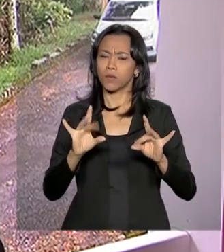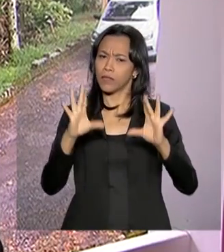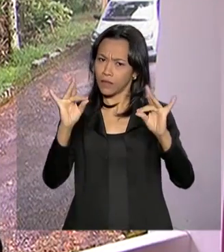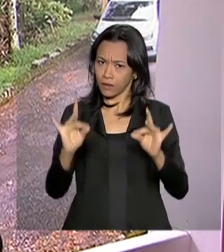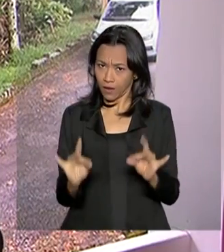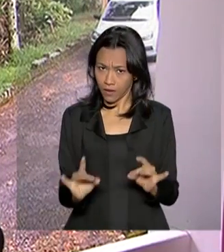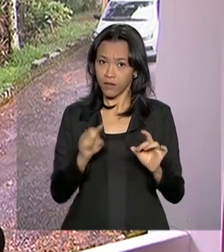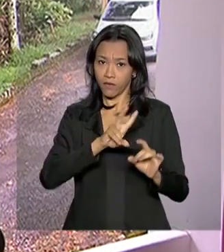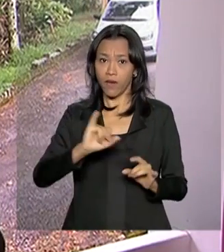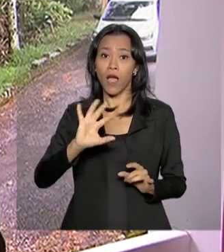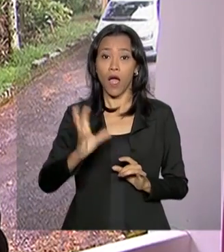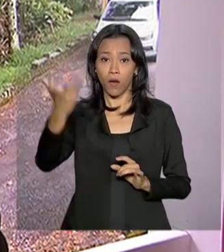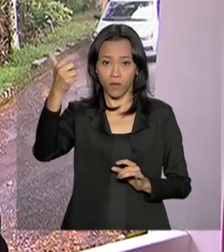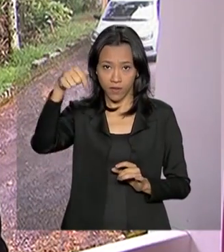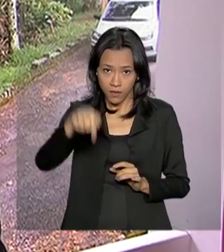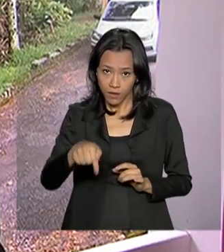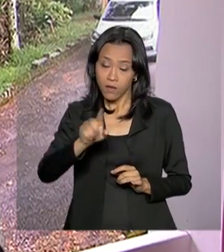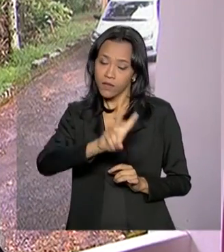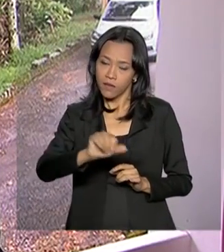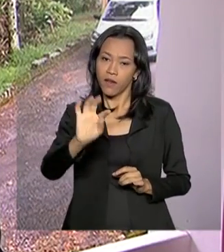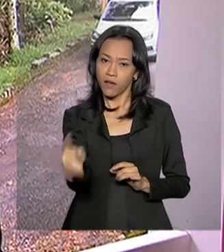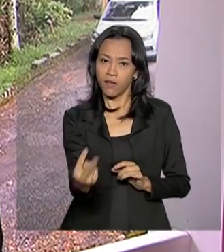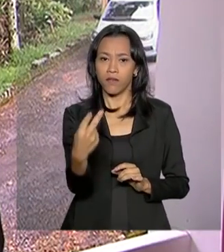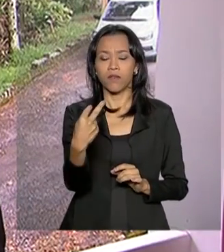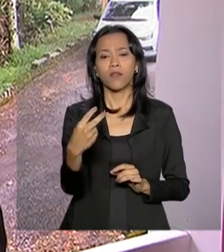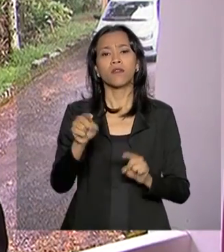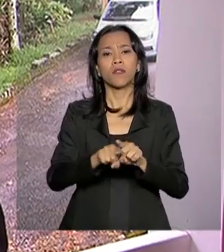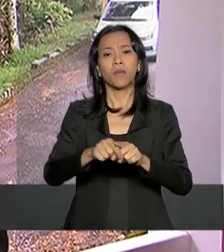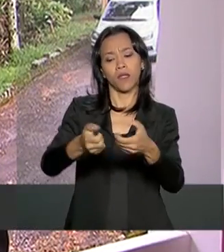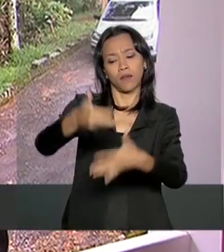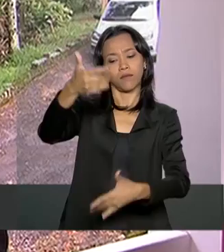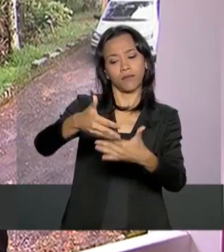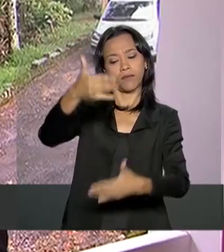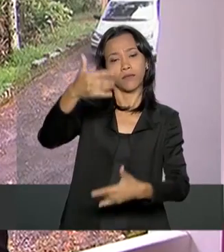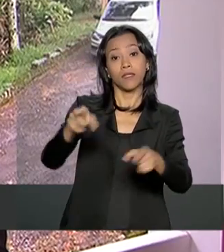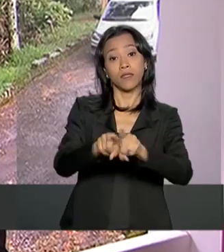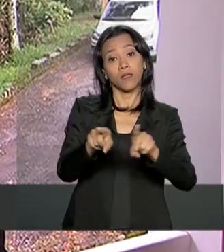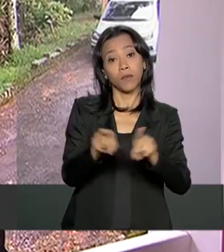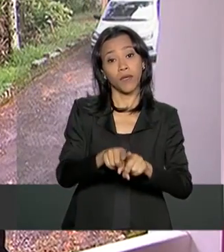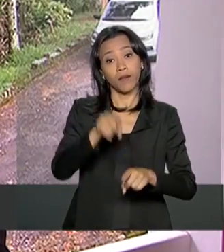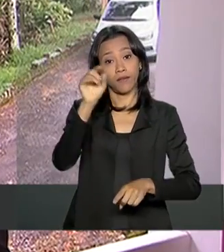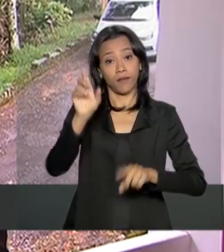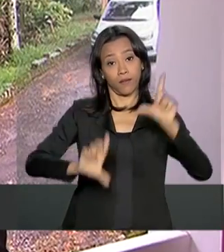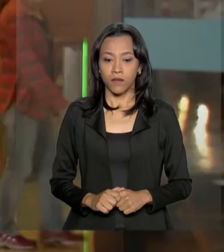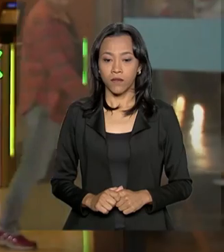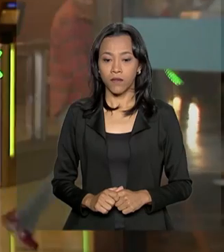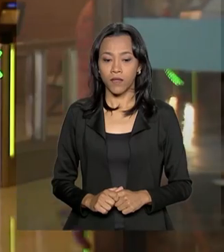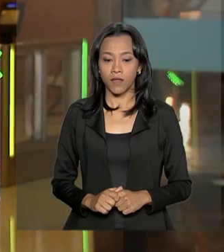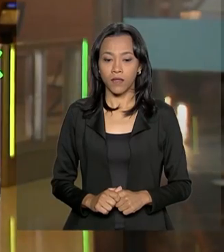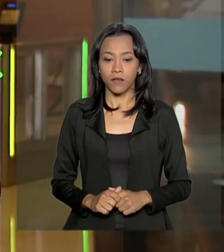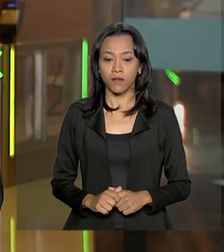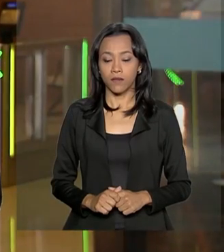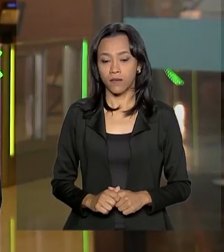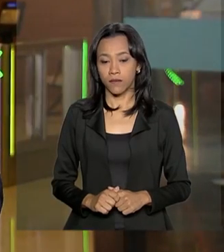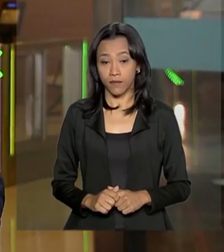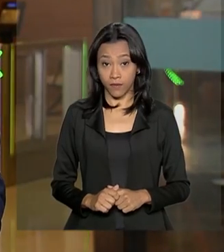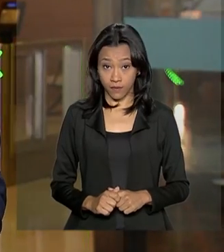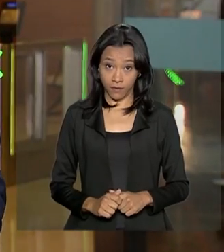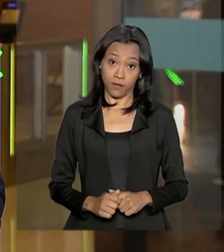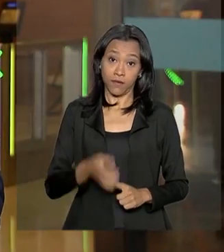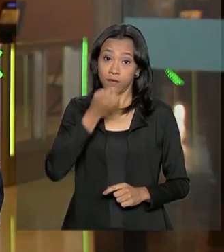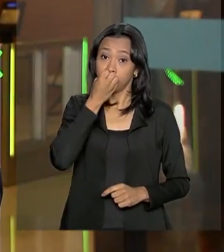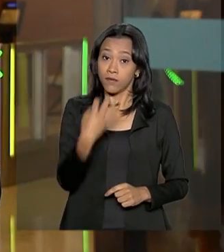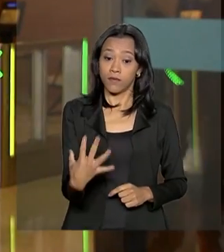aqui no Parque Nacional de Tatiaia, você acompanha nas redes sociais da NBR e também na TV NBR. Bom dia,